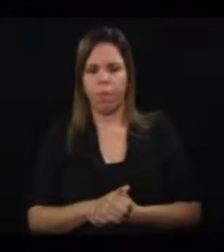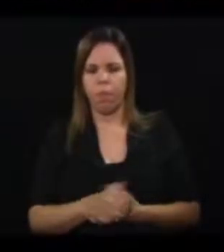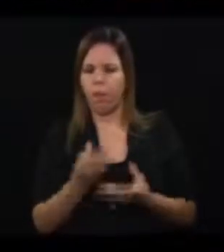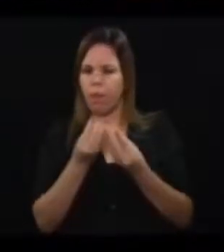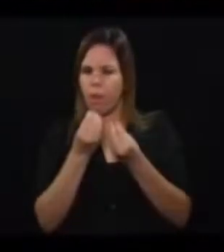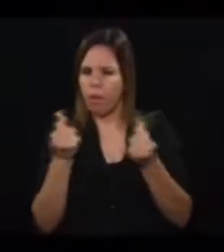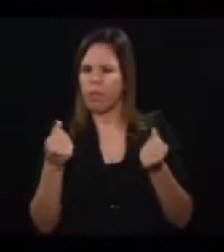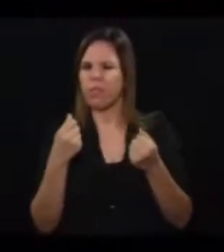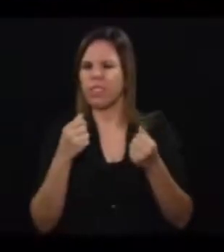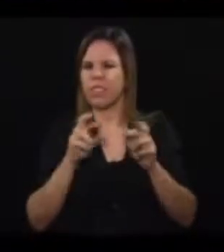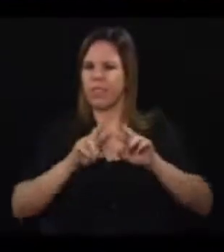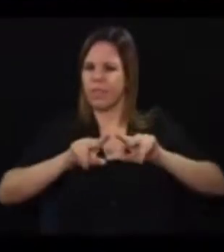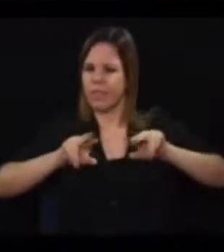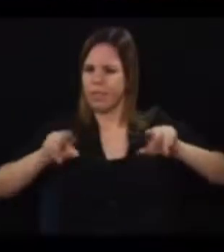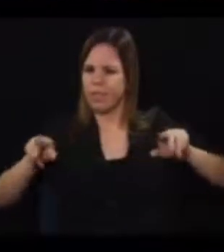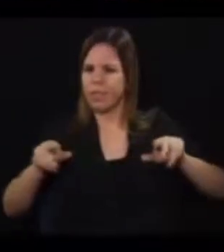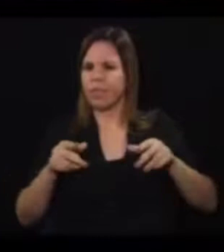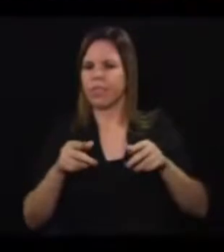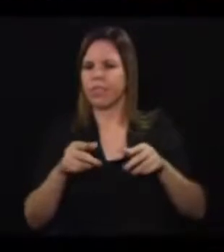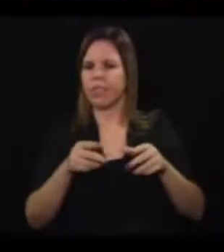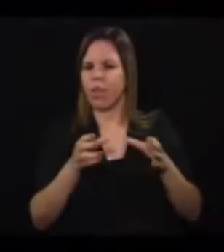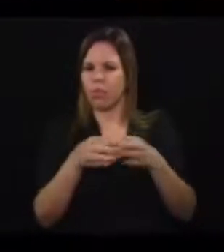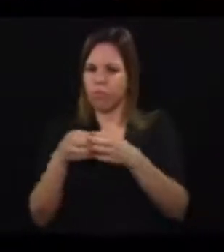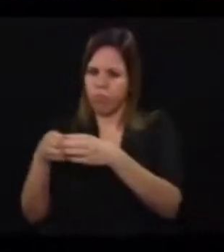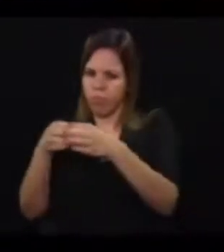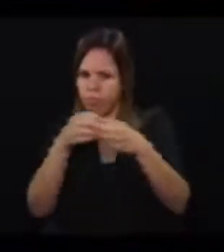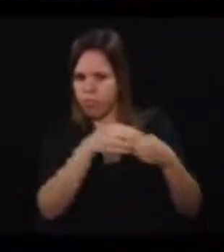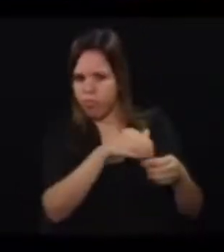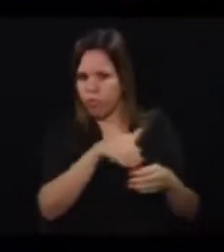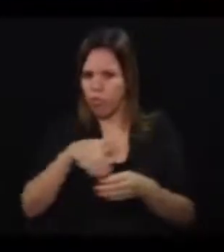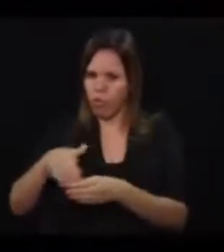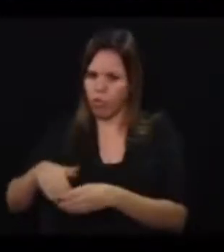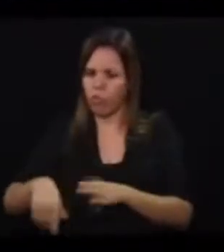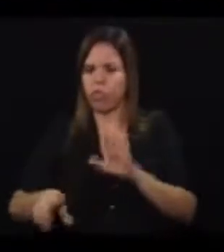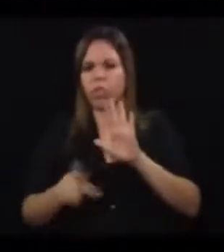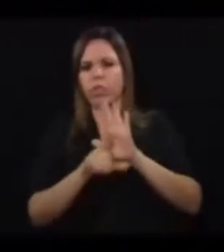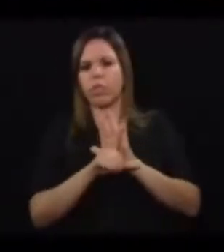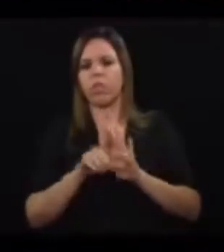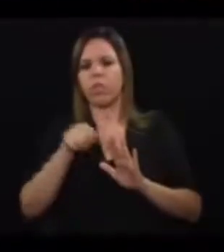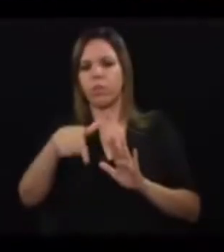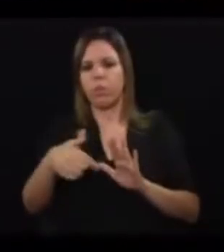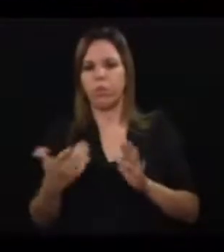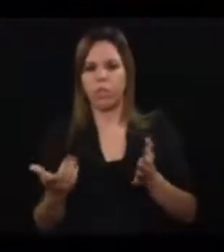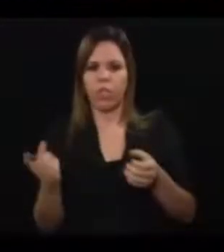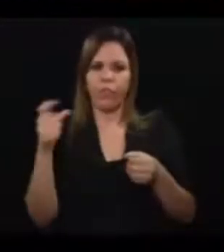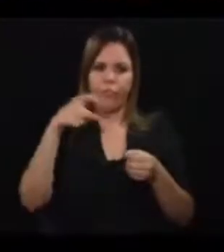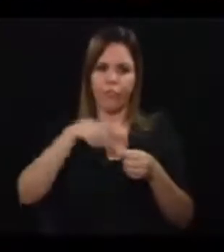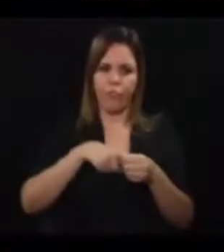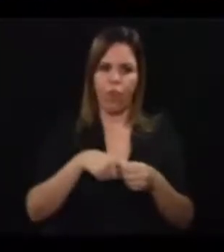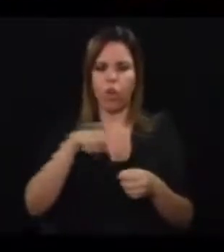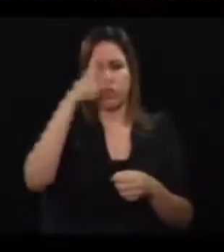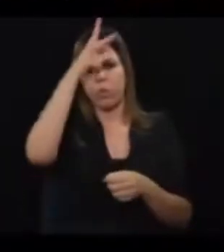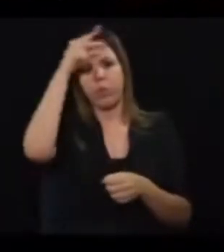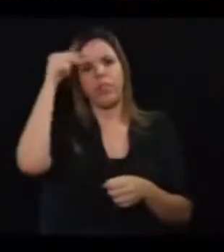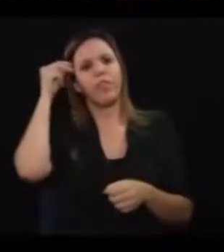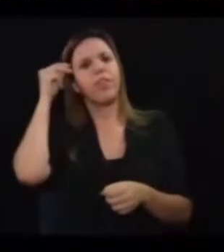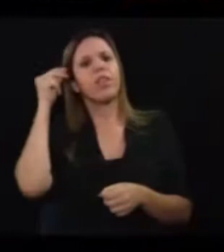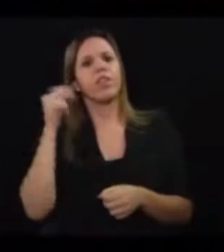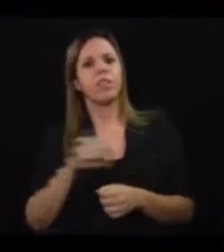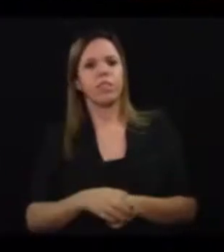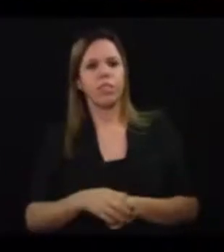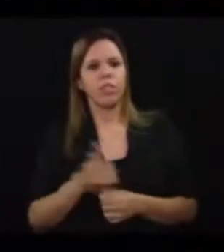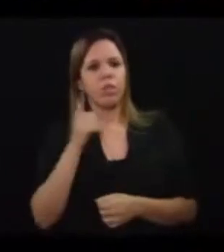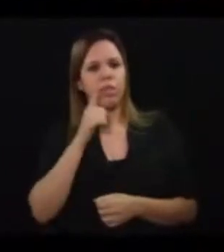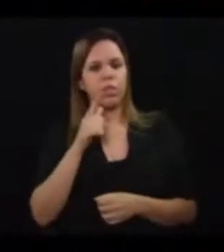Tem que passar por várias comissões, depois vem para a legalidade, depois vem para o mérito, depois que ele volta aqui para o prefeito, para que o prefeito